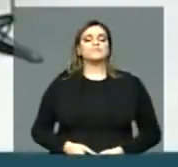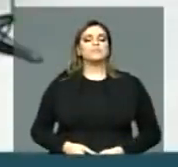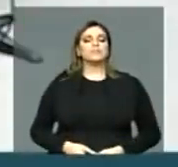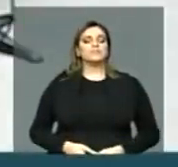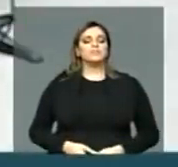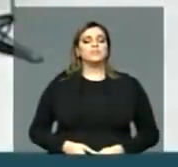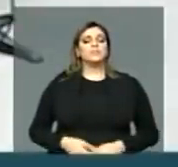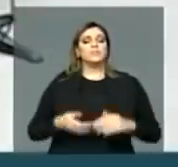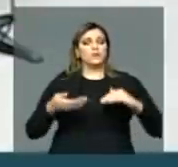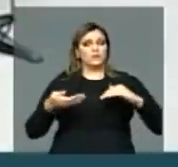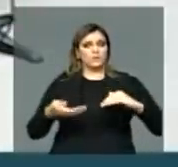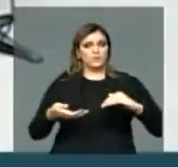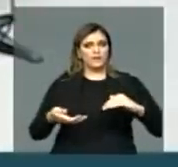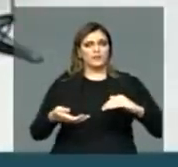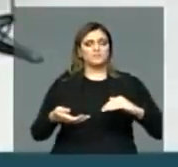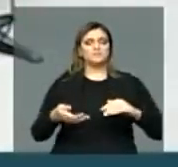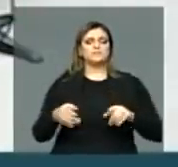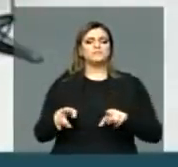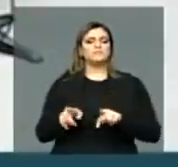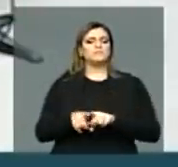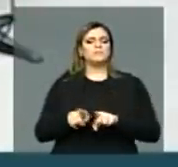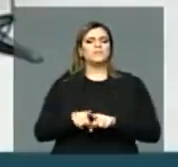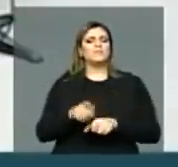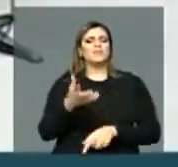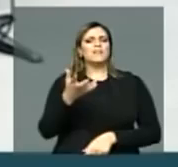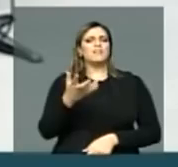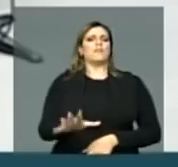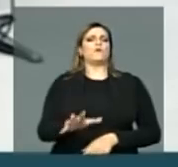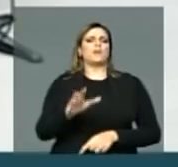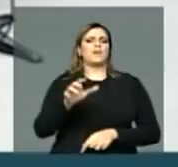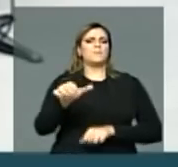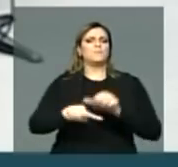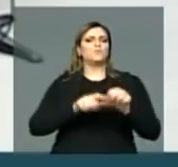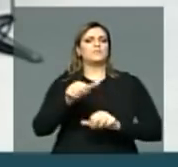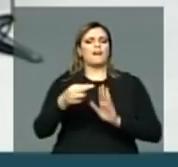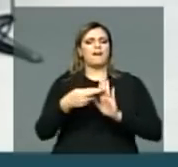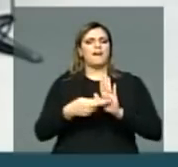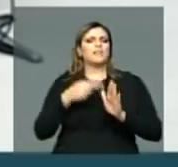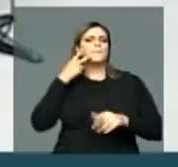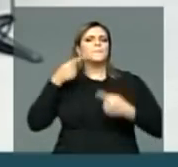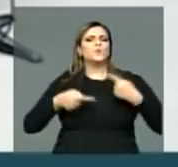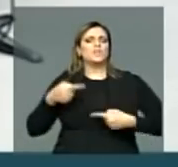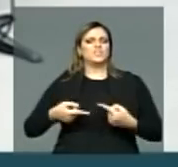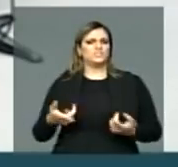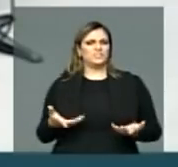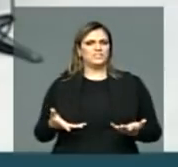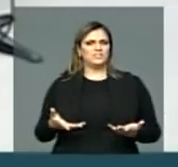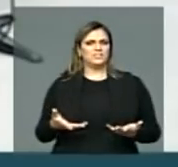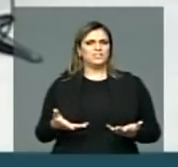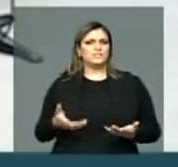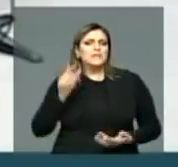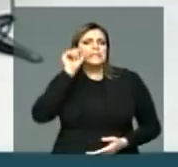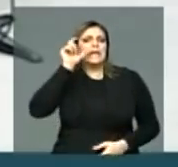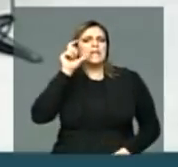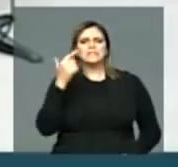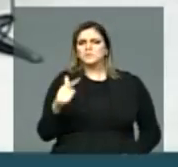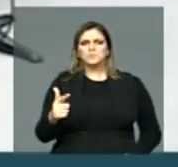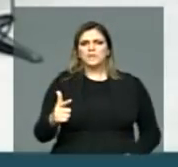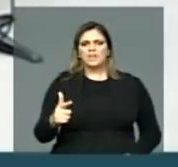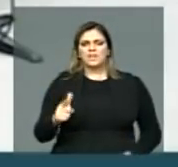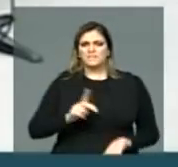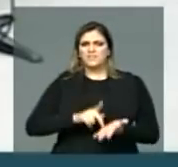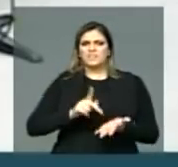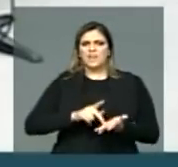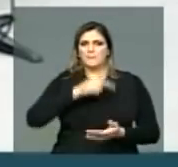e o Congresso Nacional não quer a reforma política, não interessa ao establishment, aos status